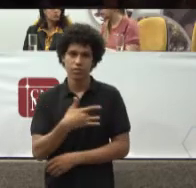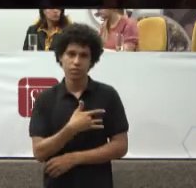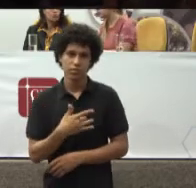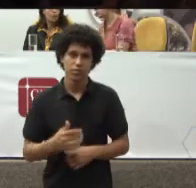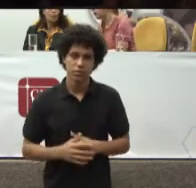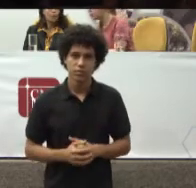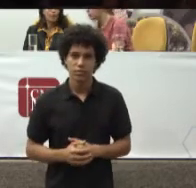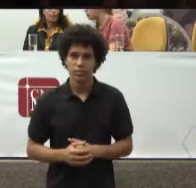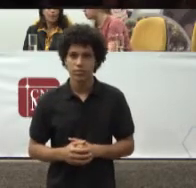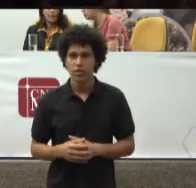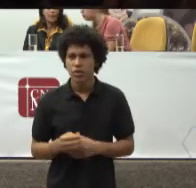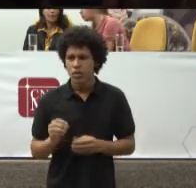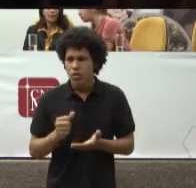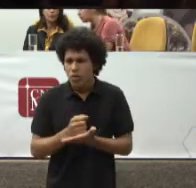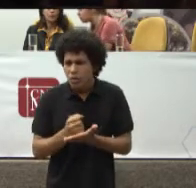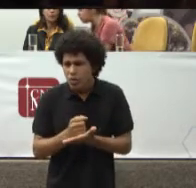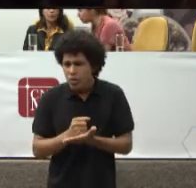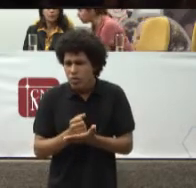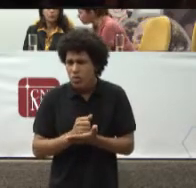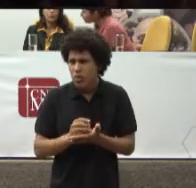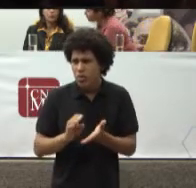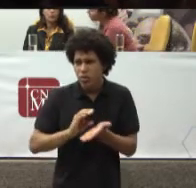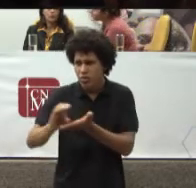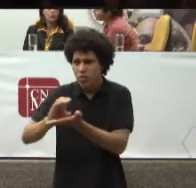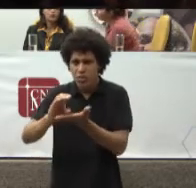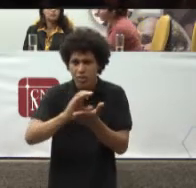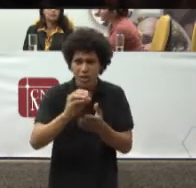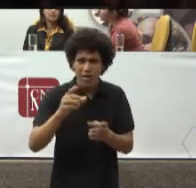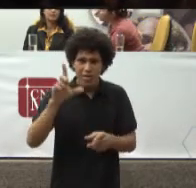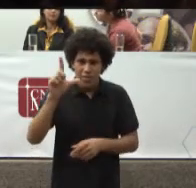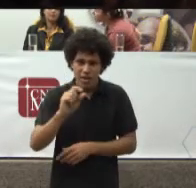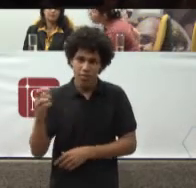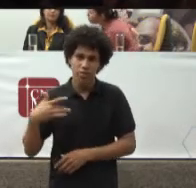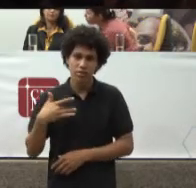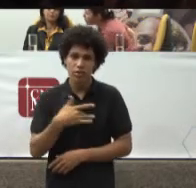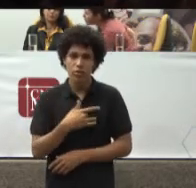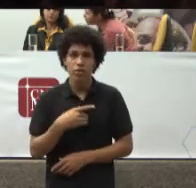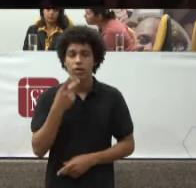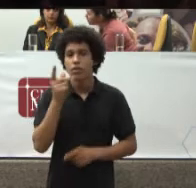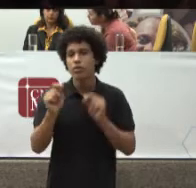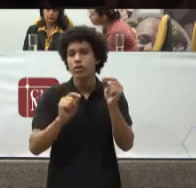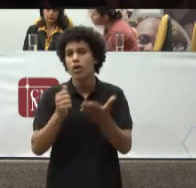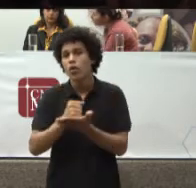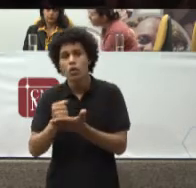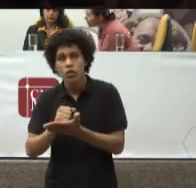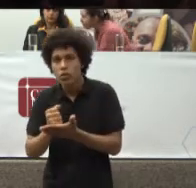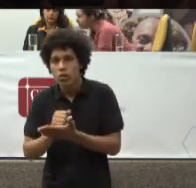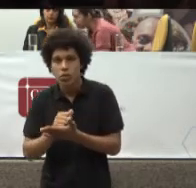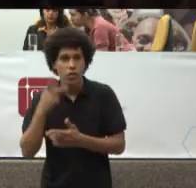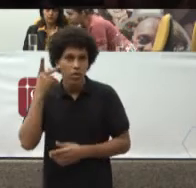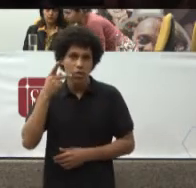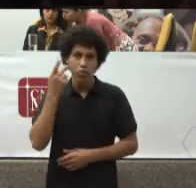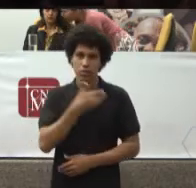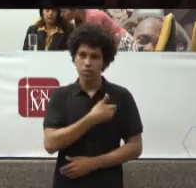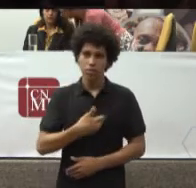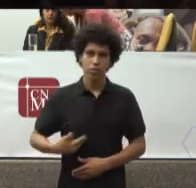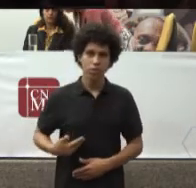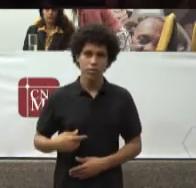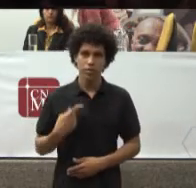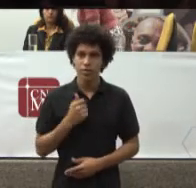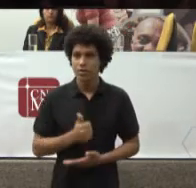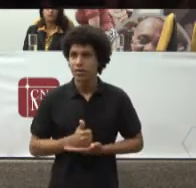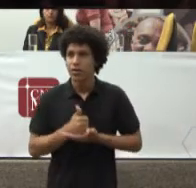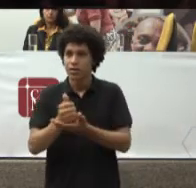Não Saúde Significa controle Da política Pública De garantia Ao direito Fundamental